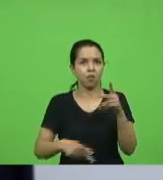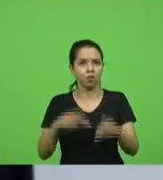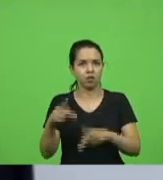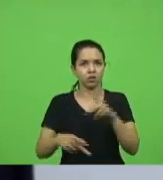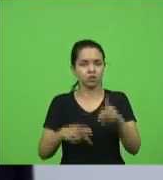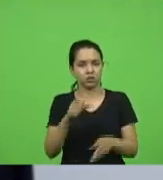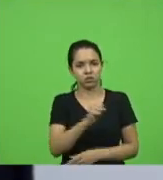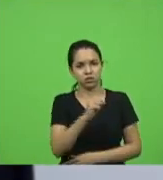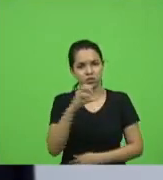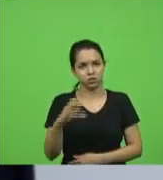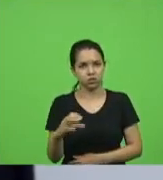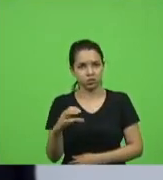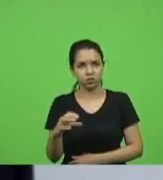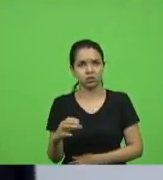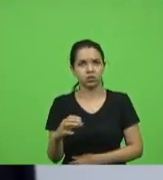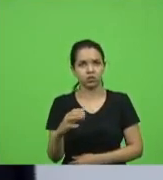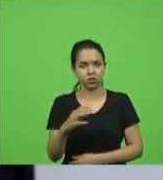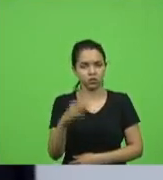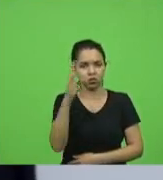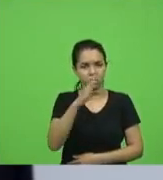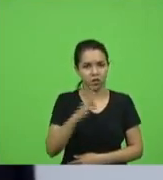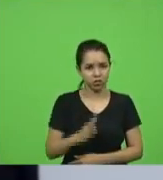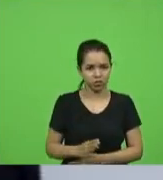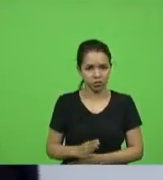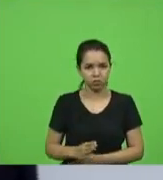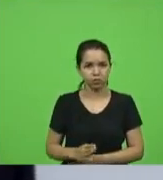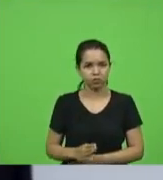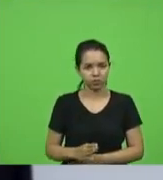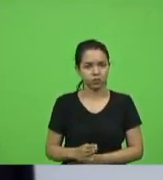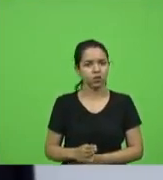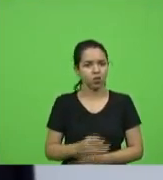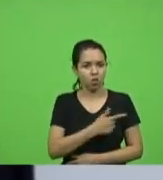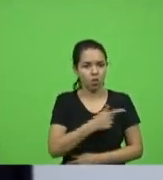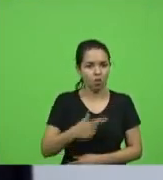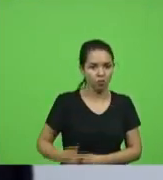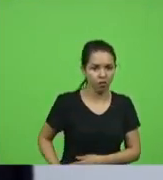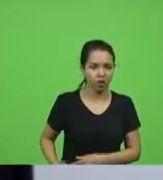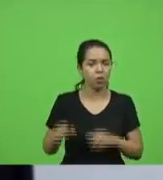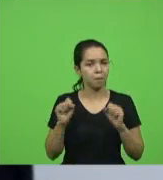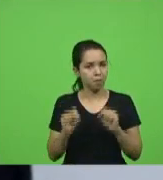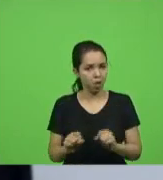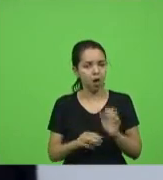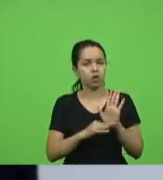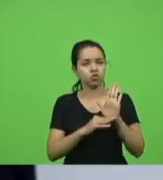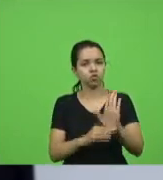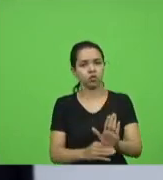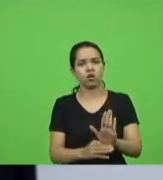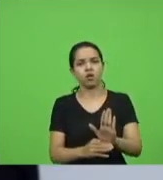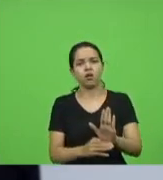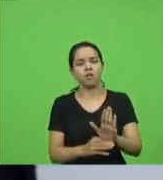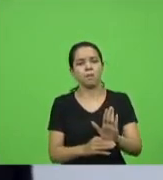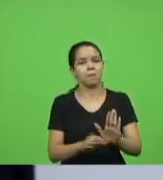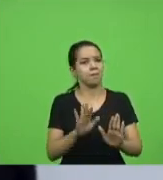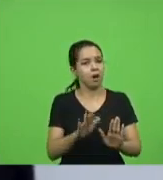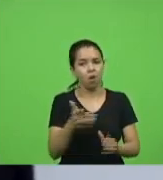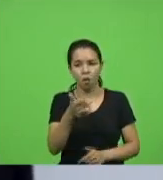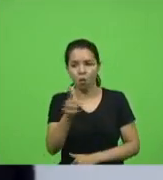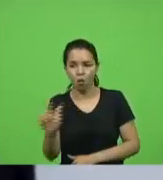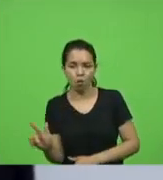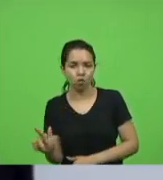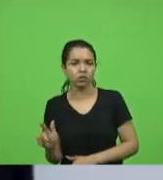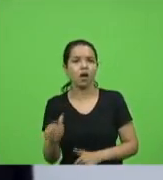de Santa Catarina e do país é isso que o governo federal pode ajudar a fazer fora disso é